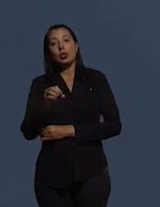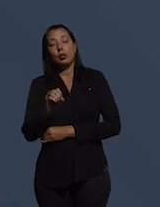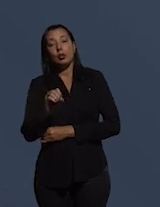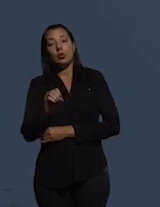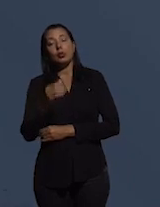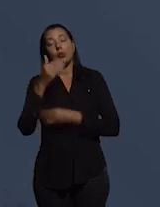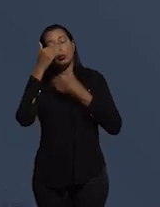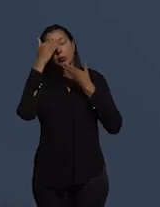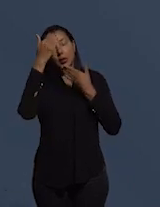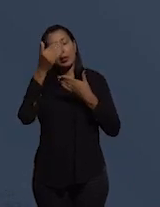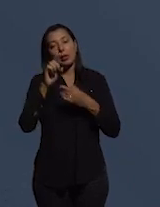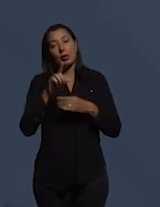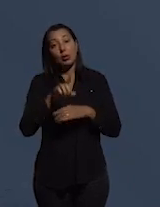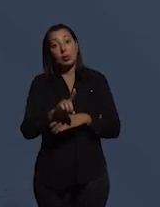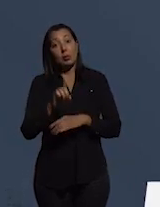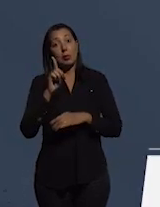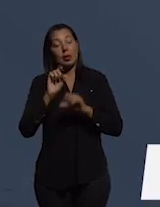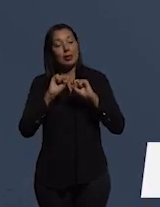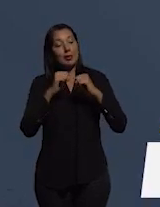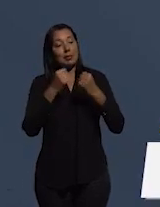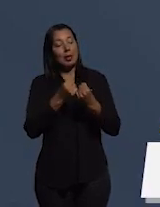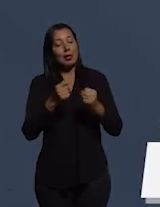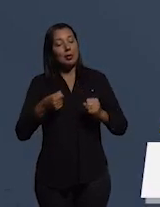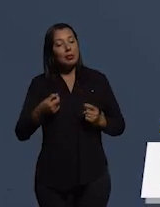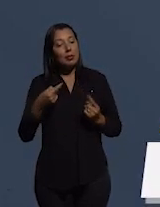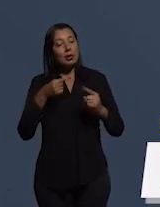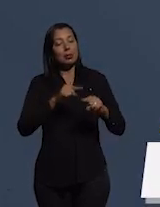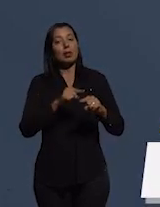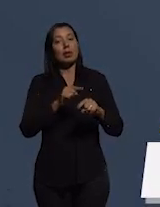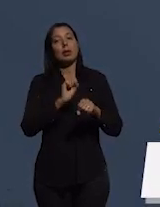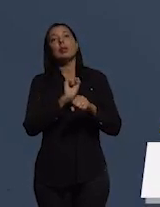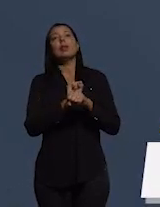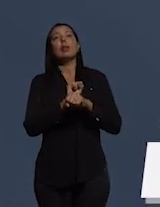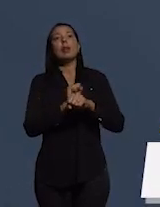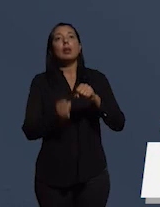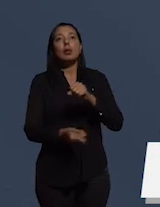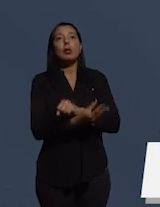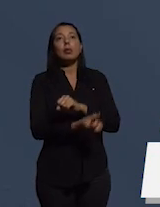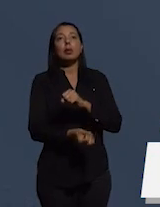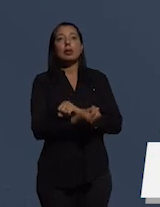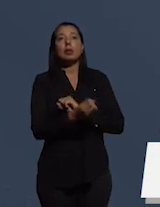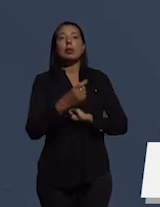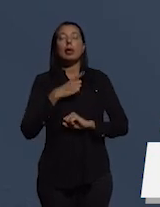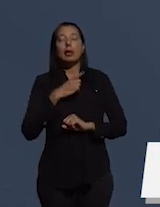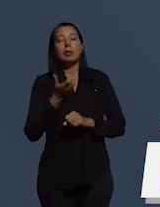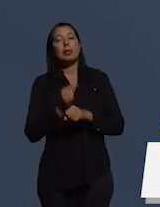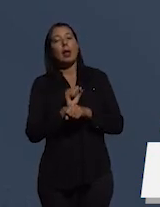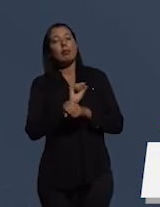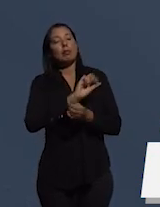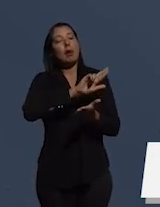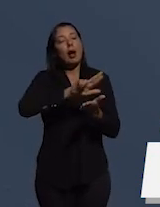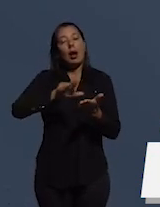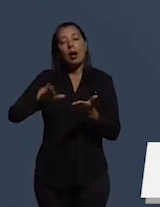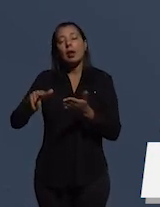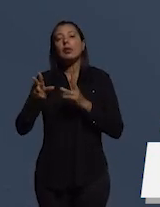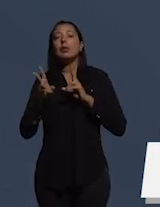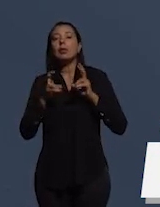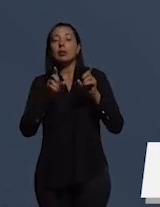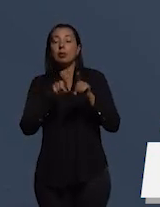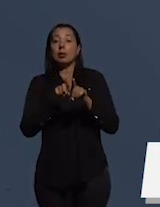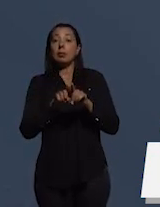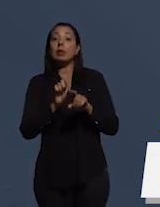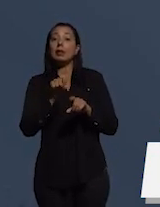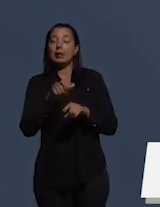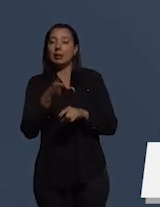esse é apenas o nosso primeiro seminário de enfrentamento à corrupção esperamos realizar diversos eventos com essa temática e